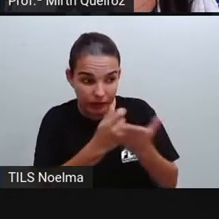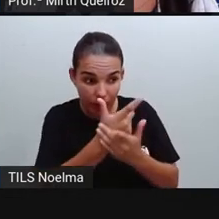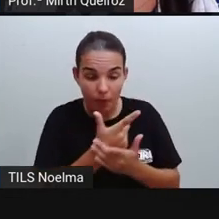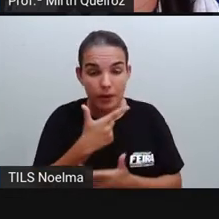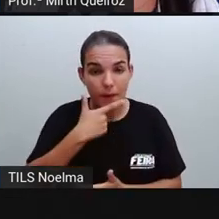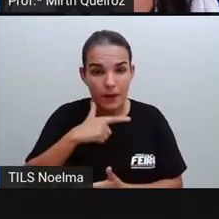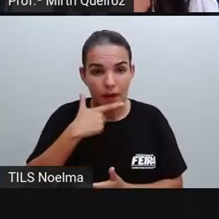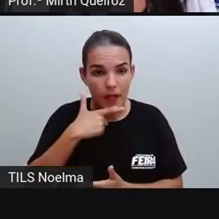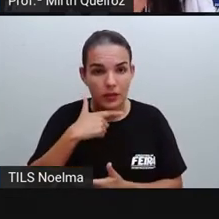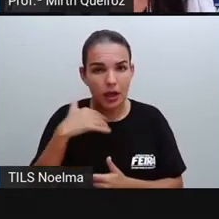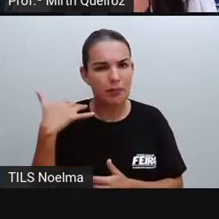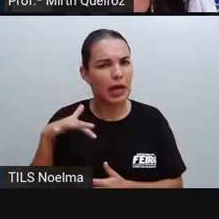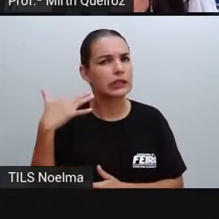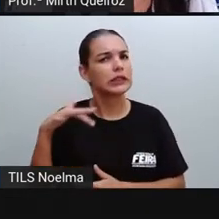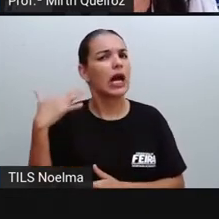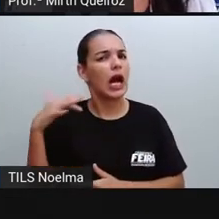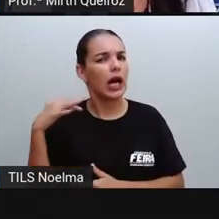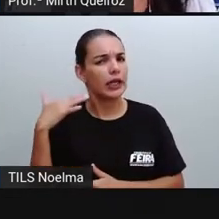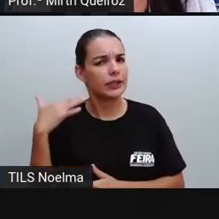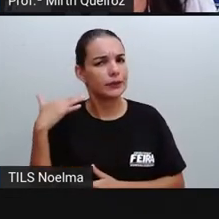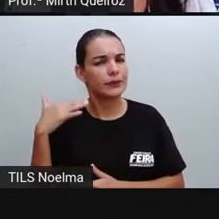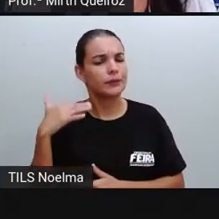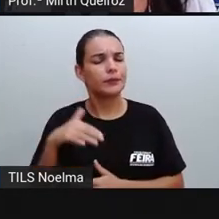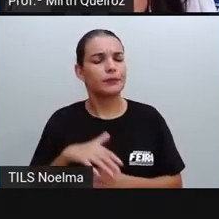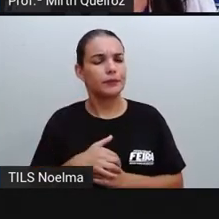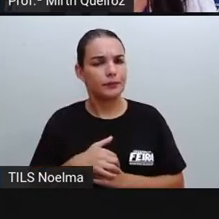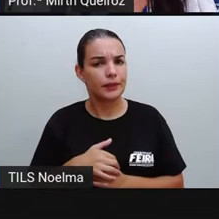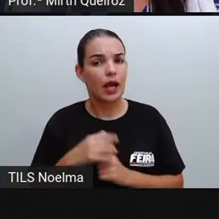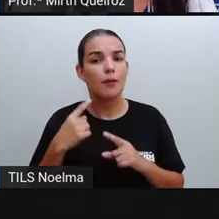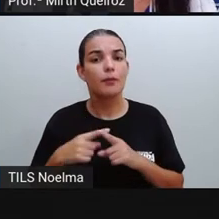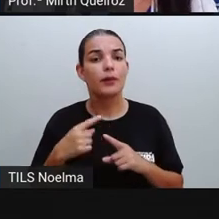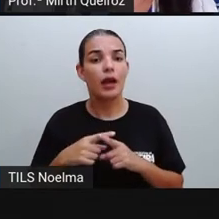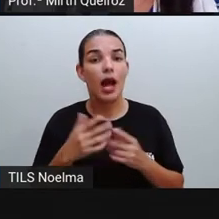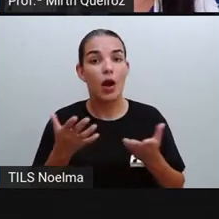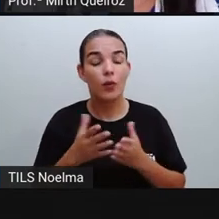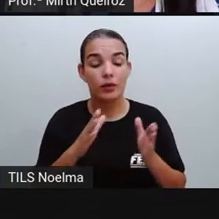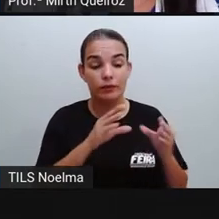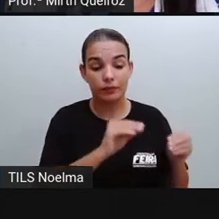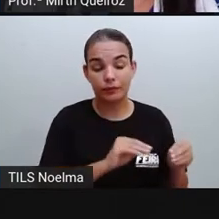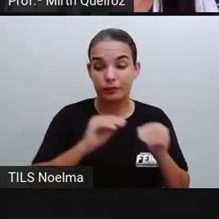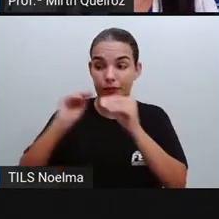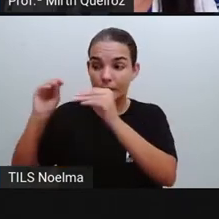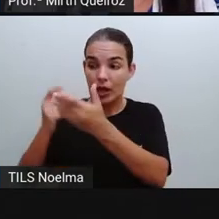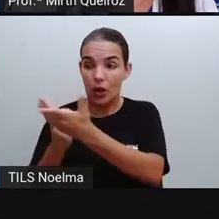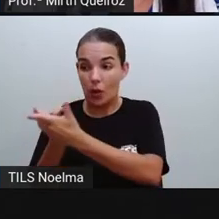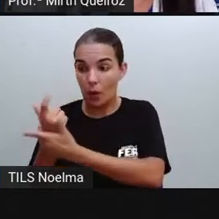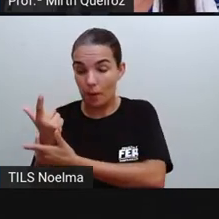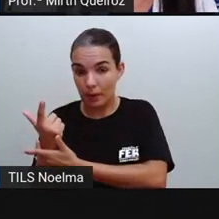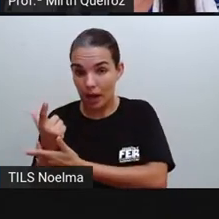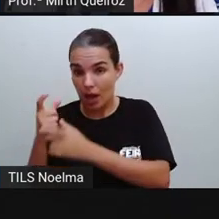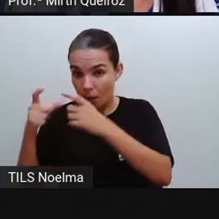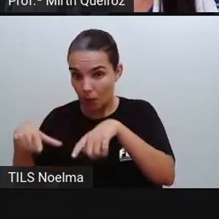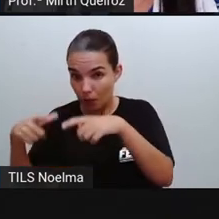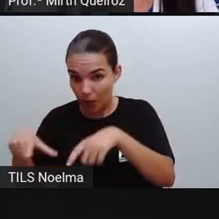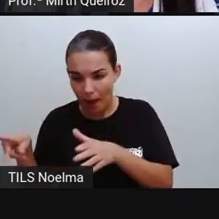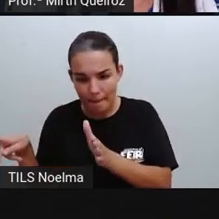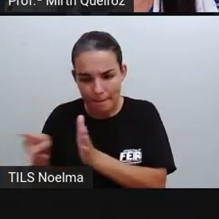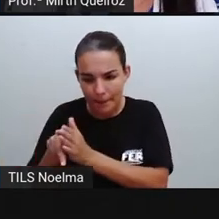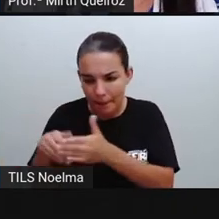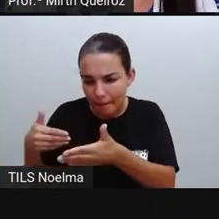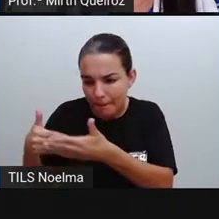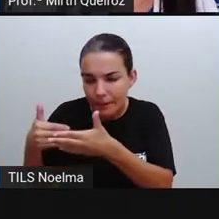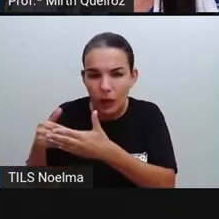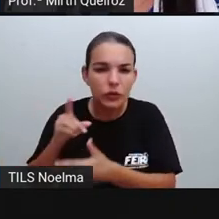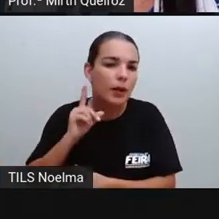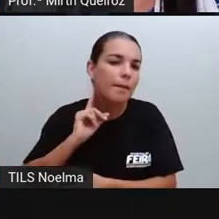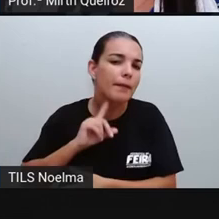ele é mais caro, né? O queijo aqui é mais caro. Quando você vai comprar mais... Em locais que são mais próximos de Minas